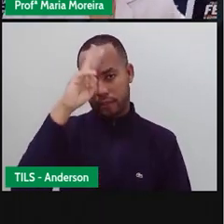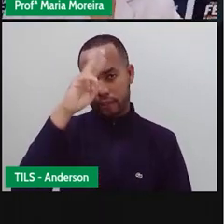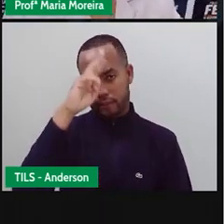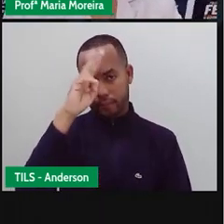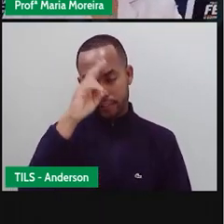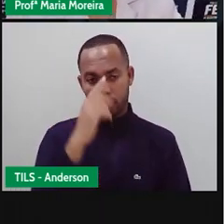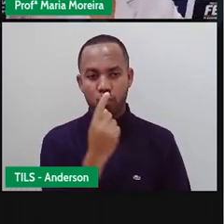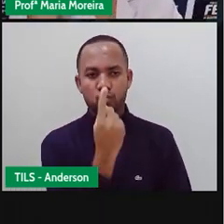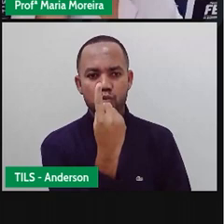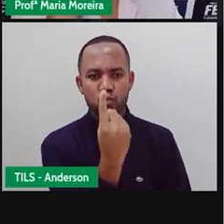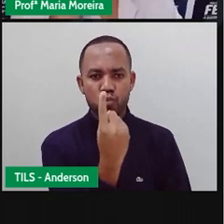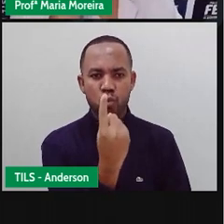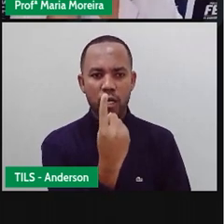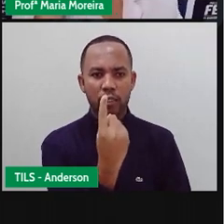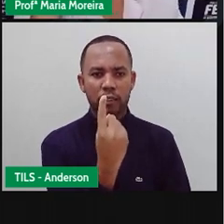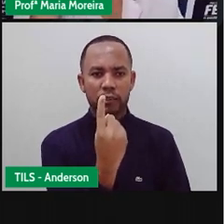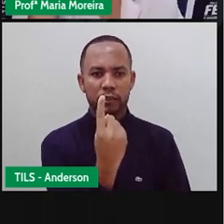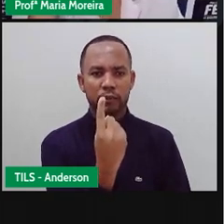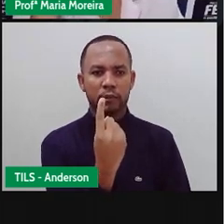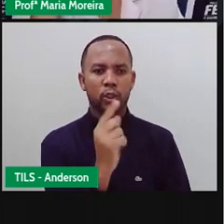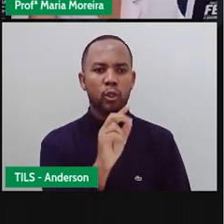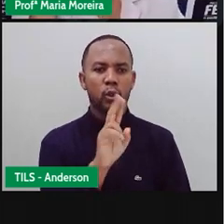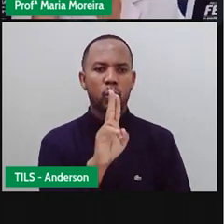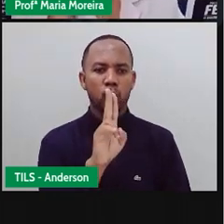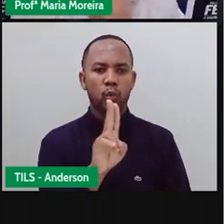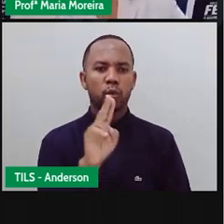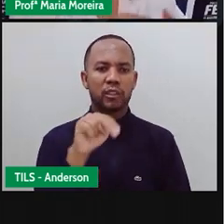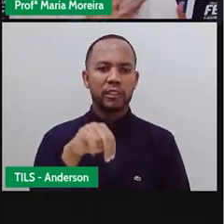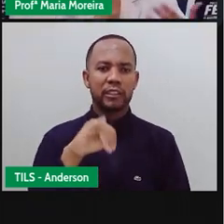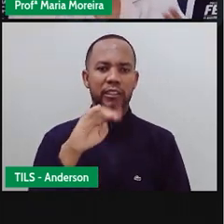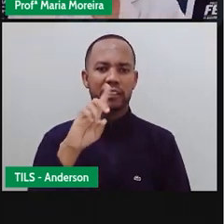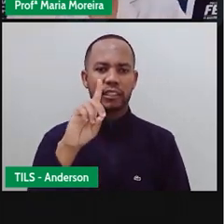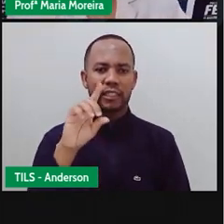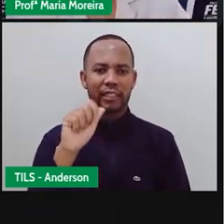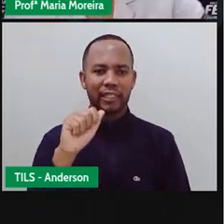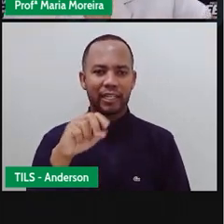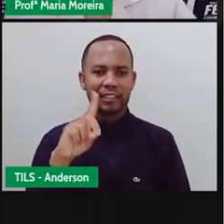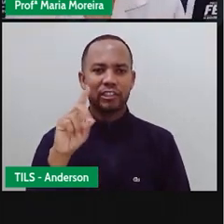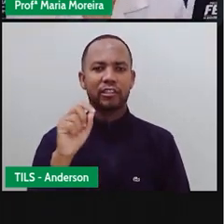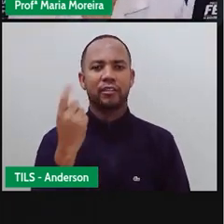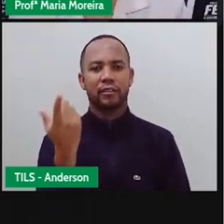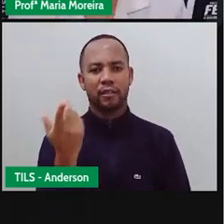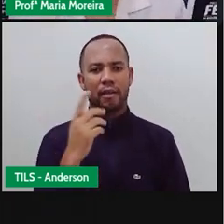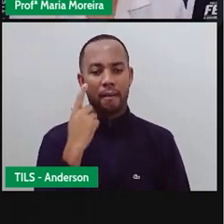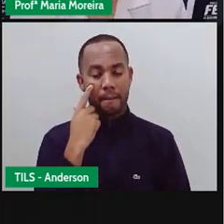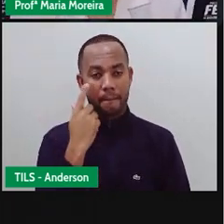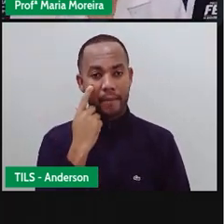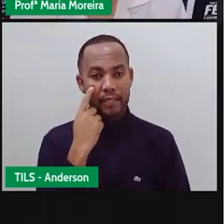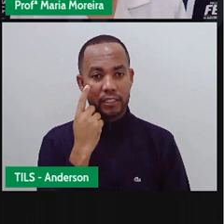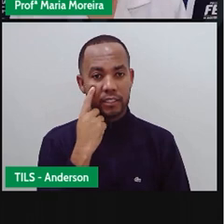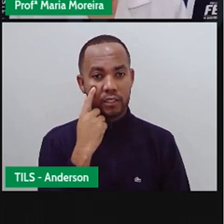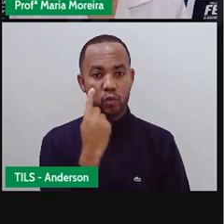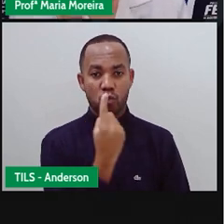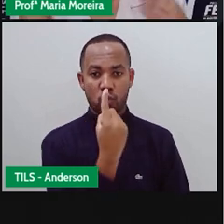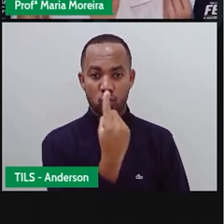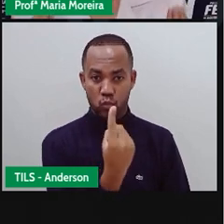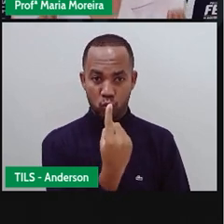unidade Ó Uma unidade Certo? Uma dezena Teria quantas unidades, Anderson?